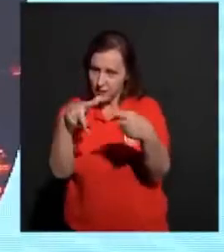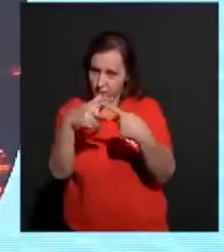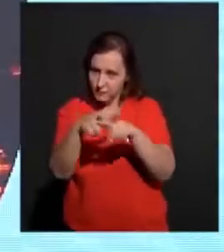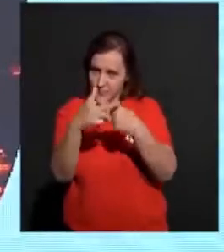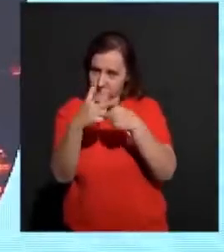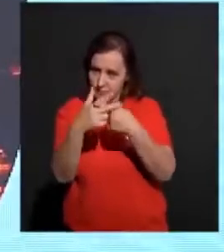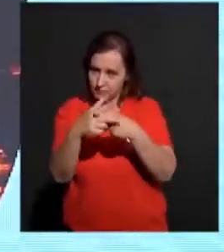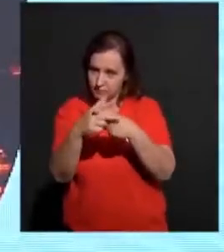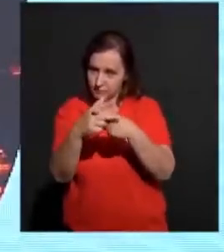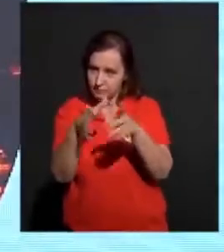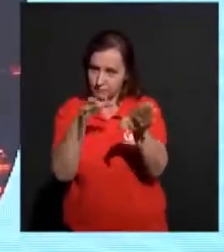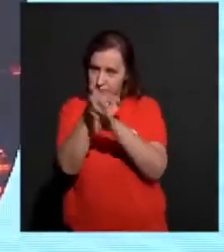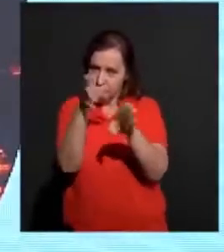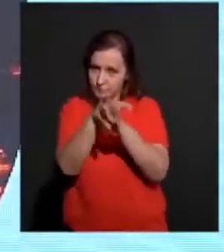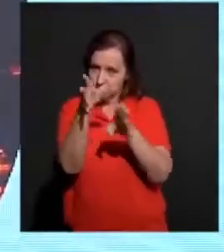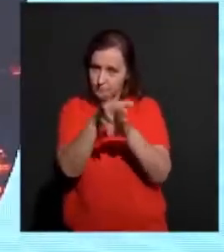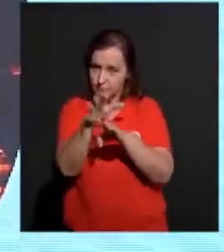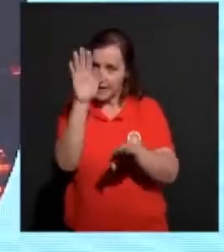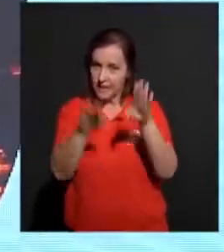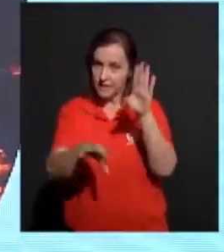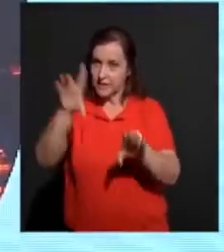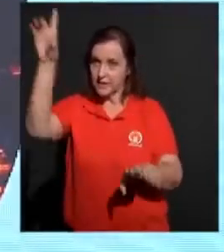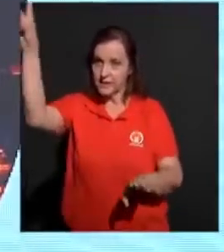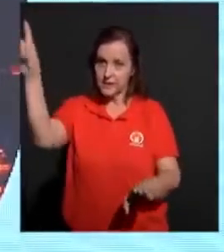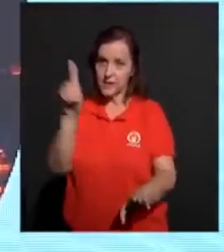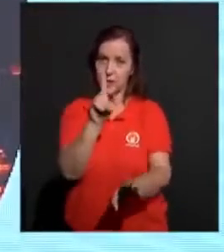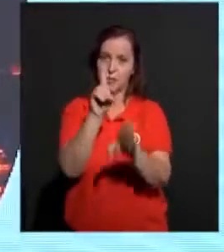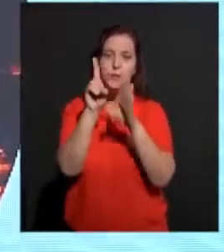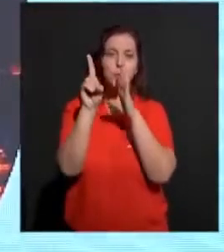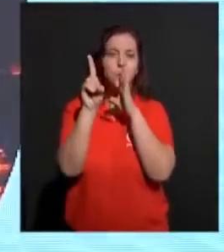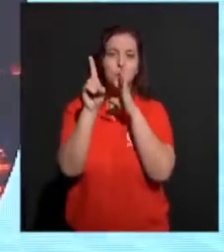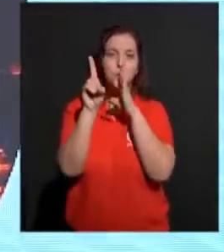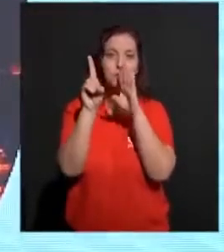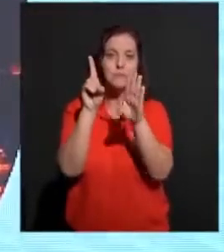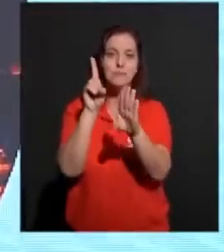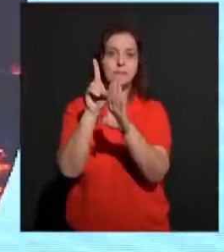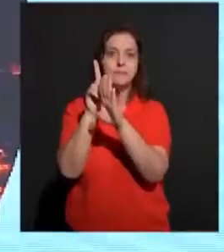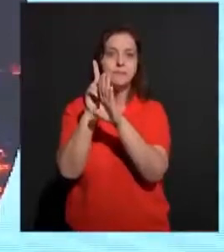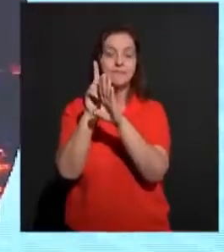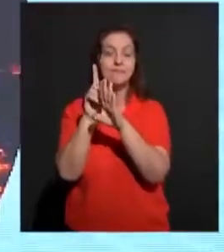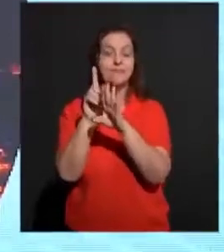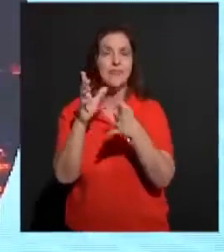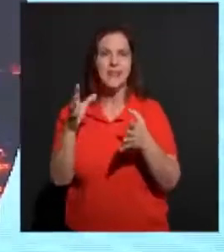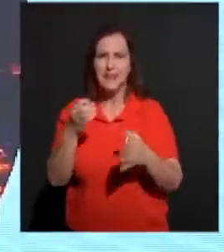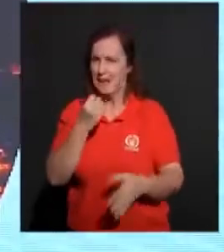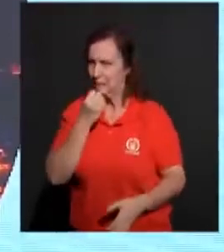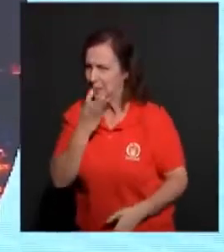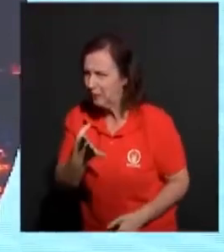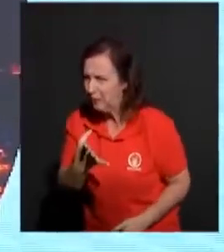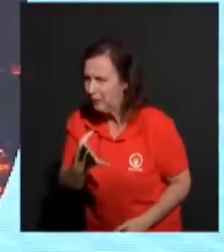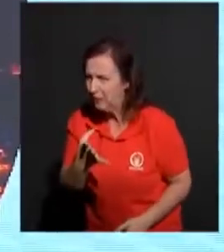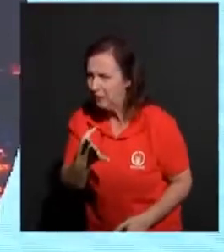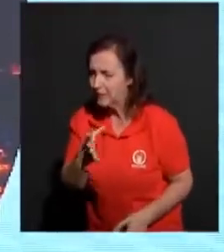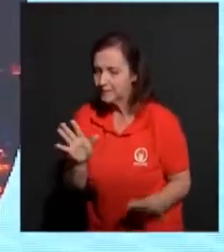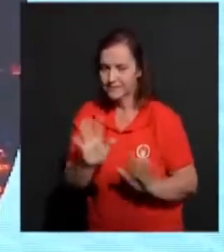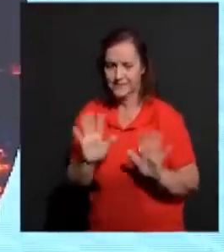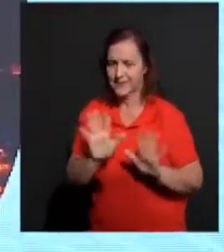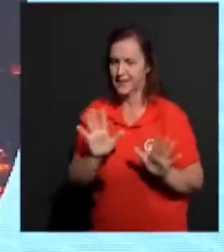Às vezes, nós vamos ouvir um silêncio. E eu não quero achar que isso é bom. Sofre.